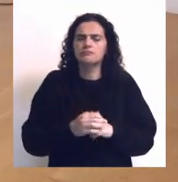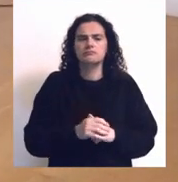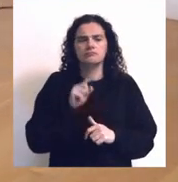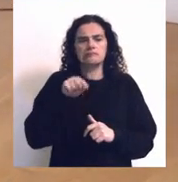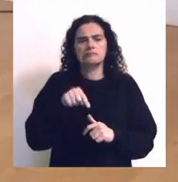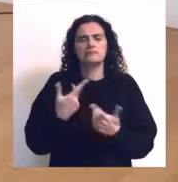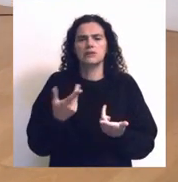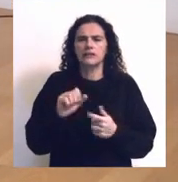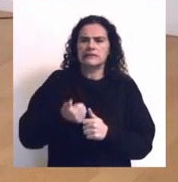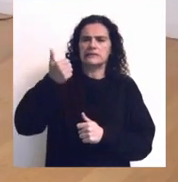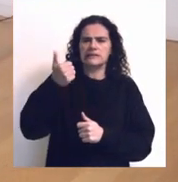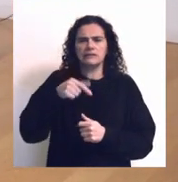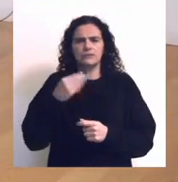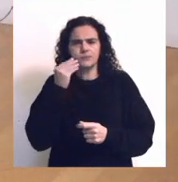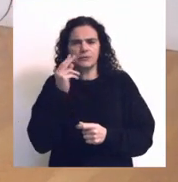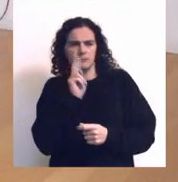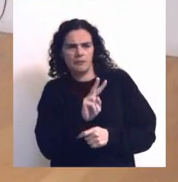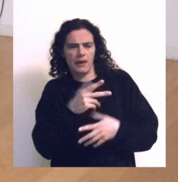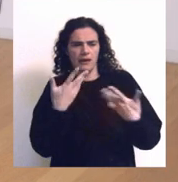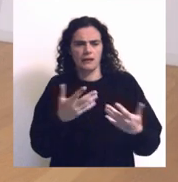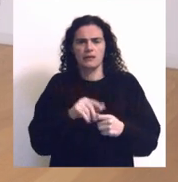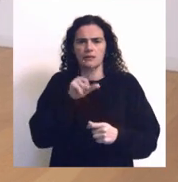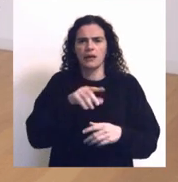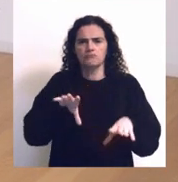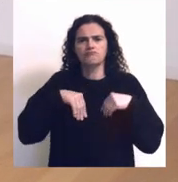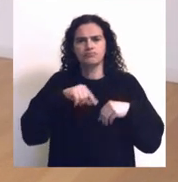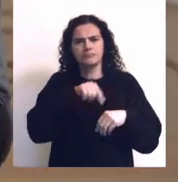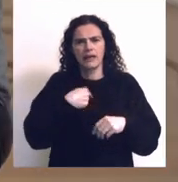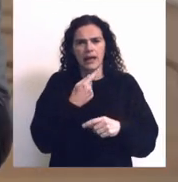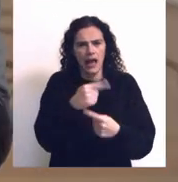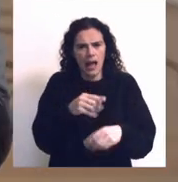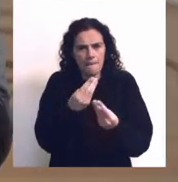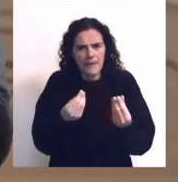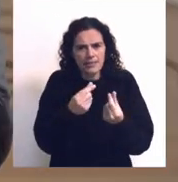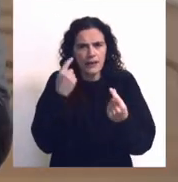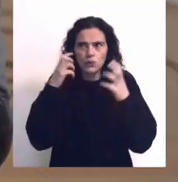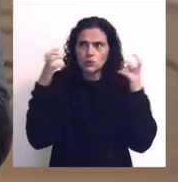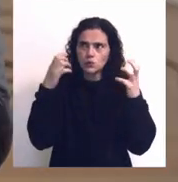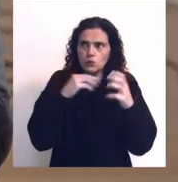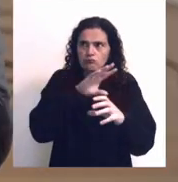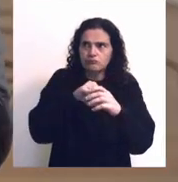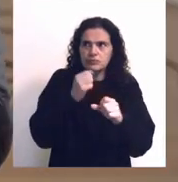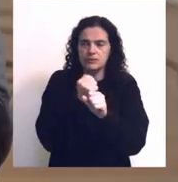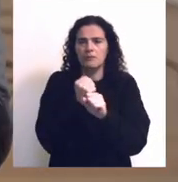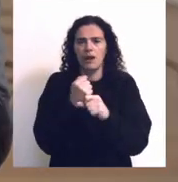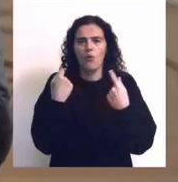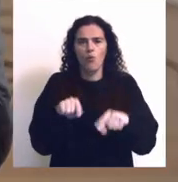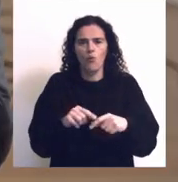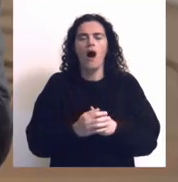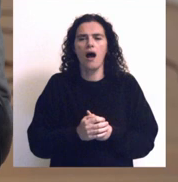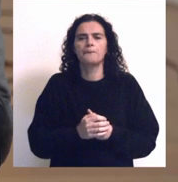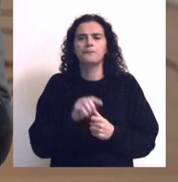esse tipo de protagonismo, esse olhar e esse assumir da matéria plástica do som nas obras